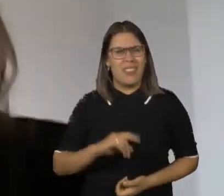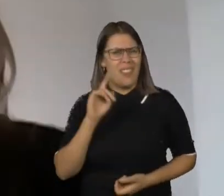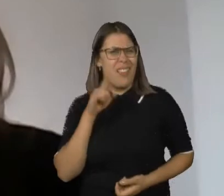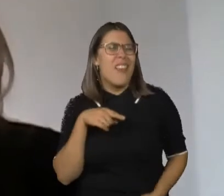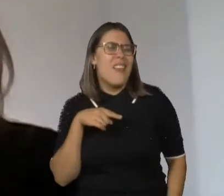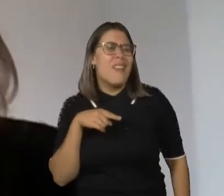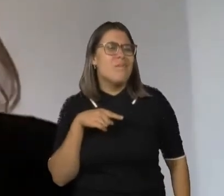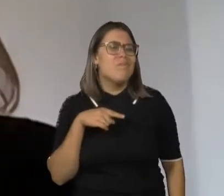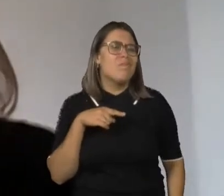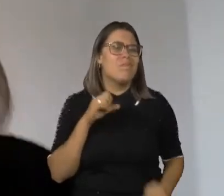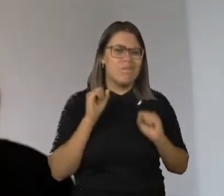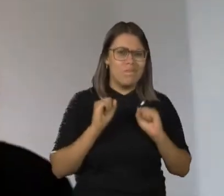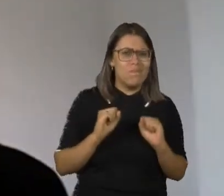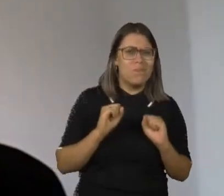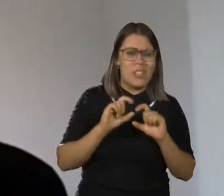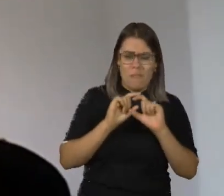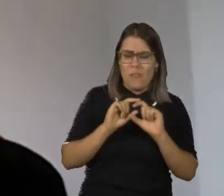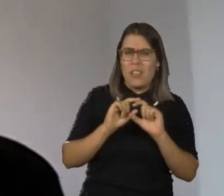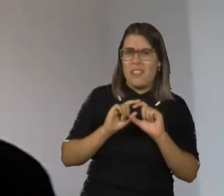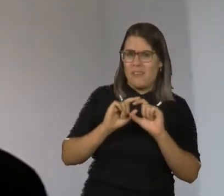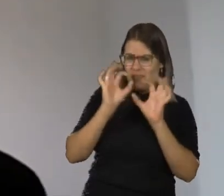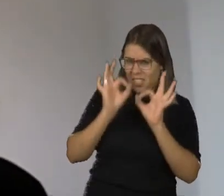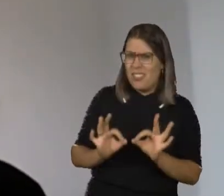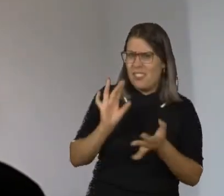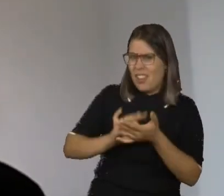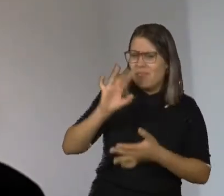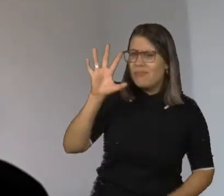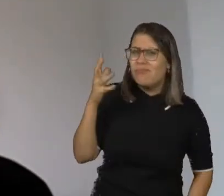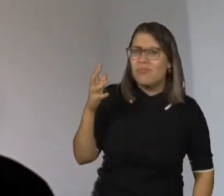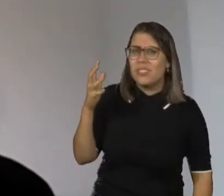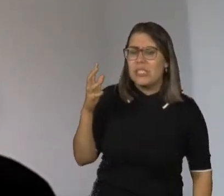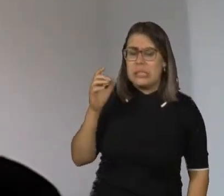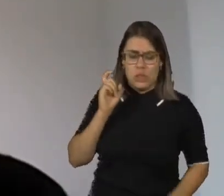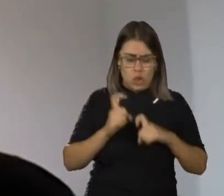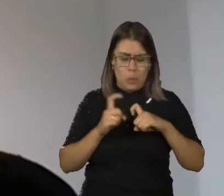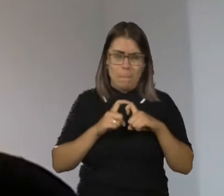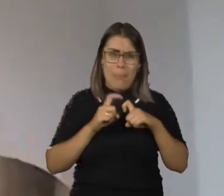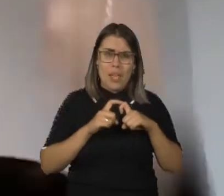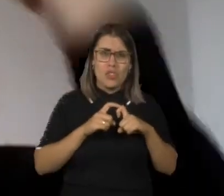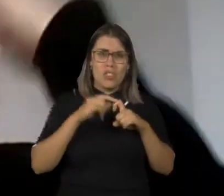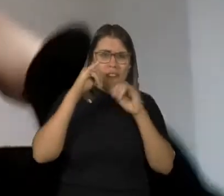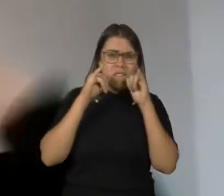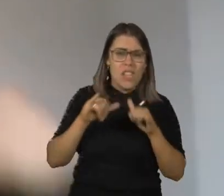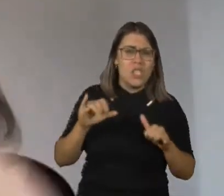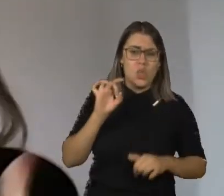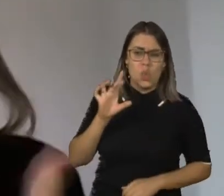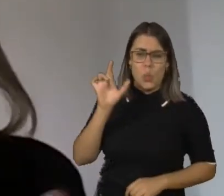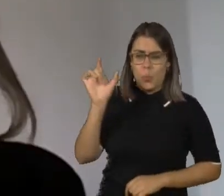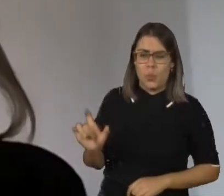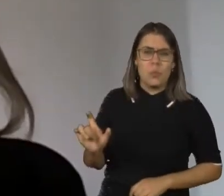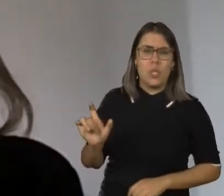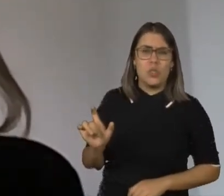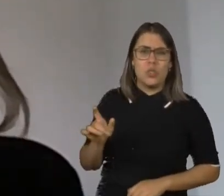essa é uma afirmação exclusiva do campo médico? Será que somente médicos, como nesse caso nós vimos,